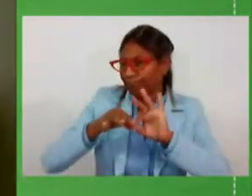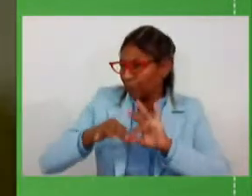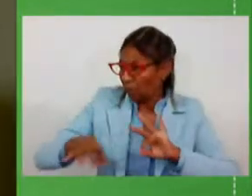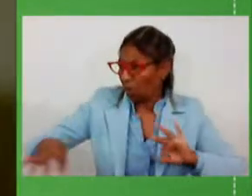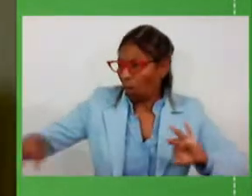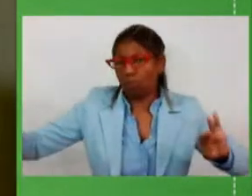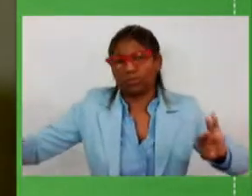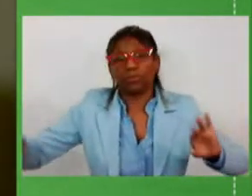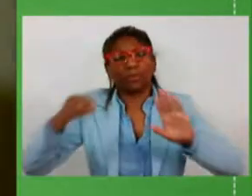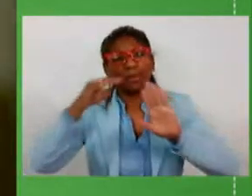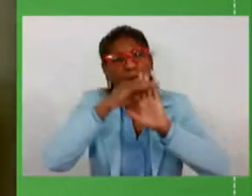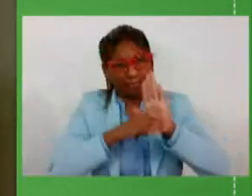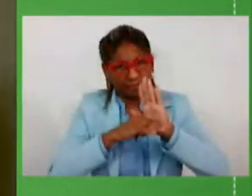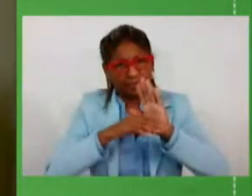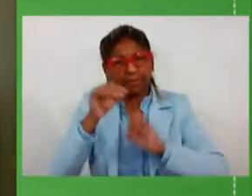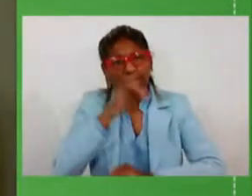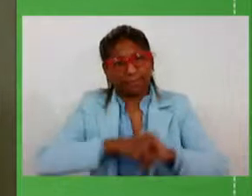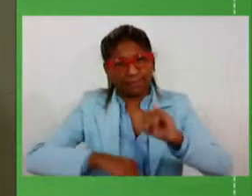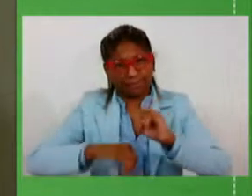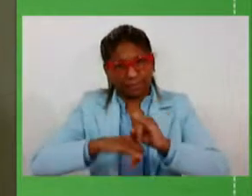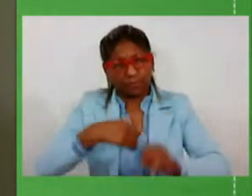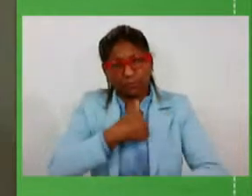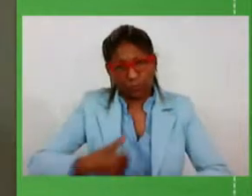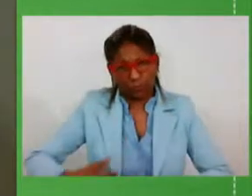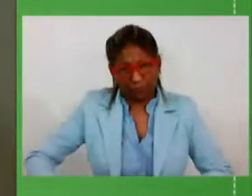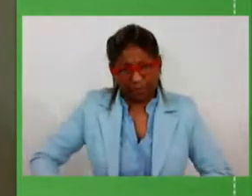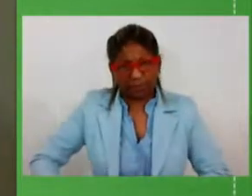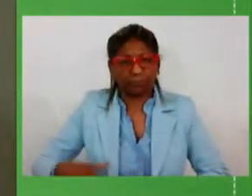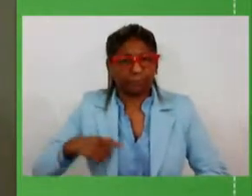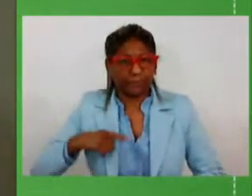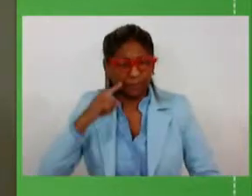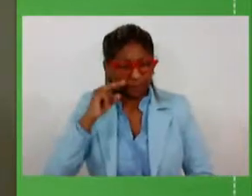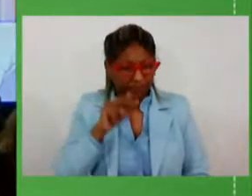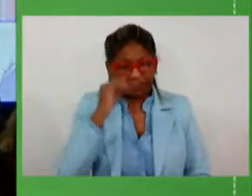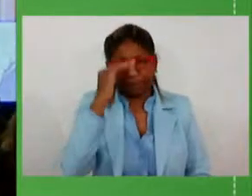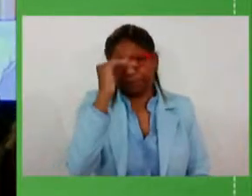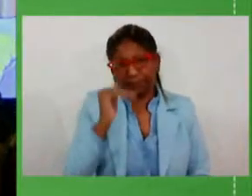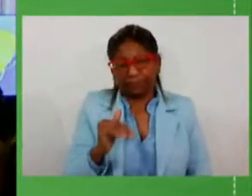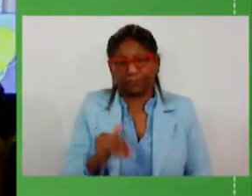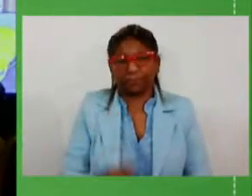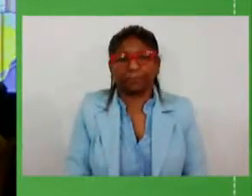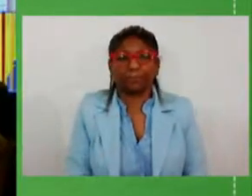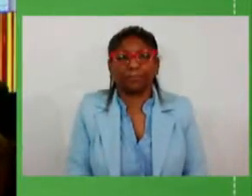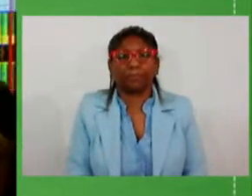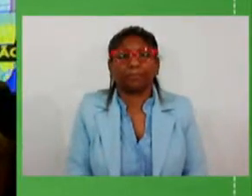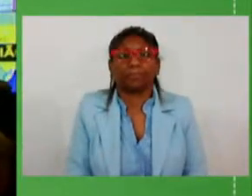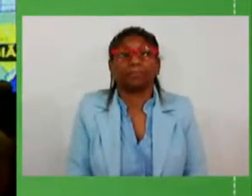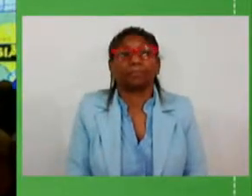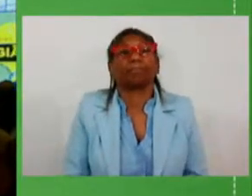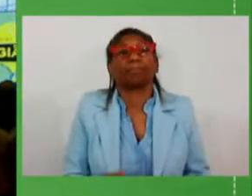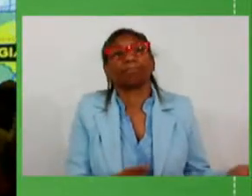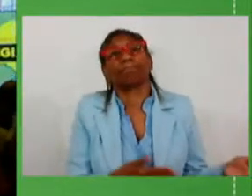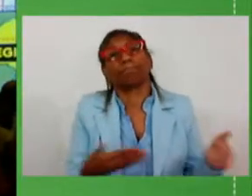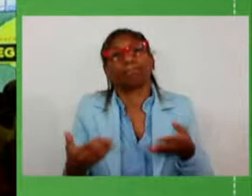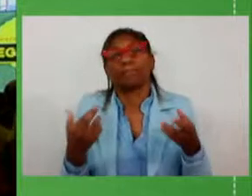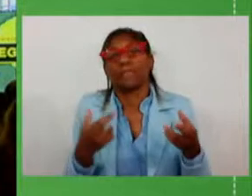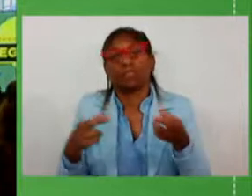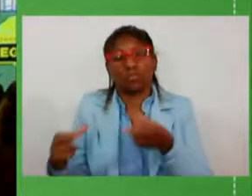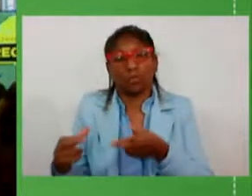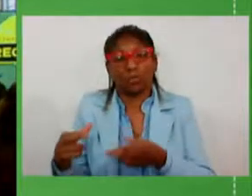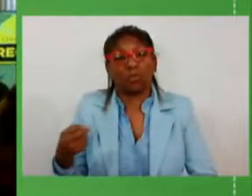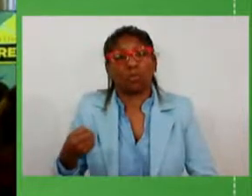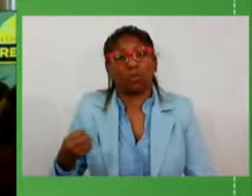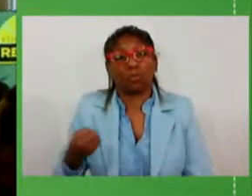está disponível na nossa página na internet vamos a região funcional 8 não se